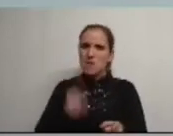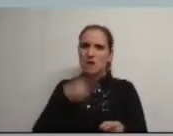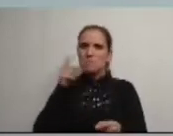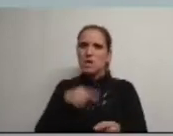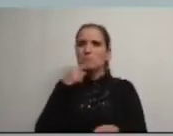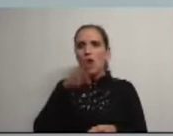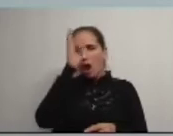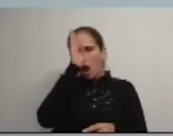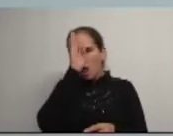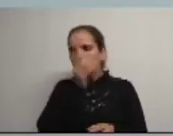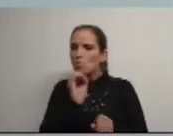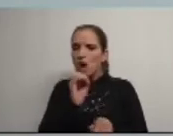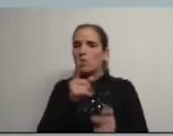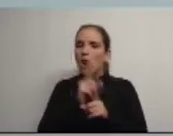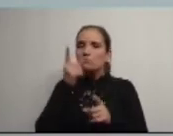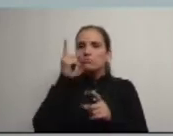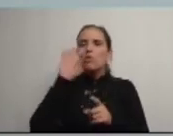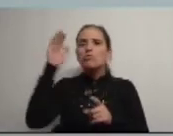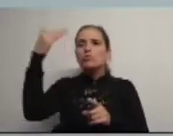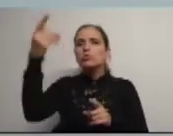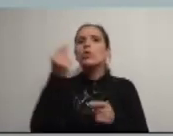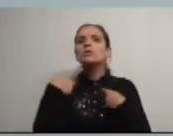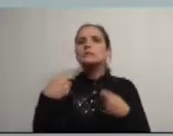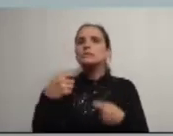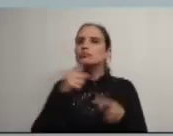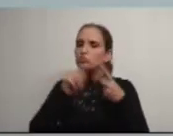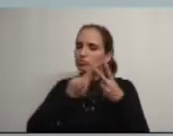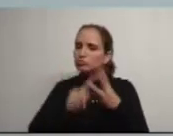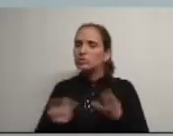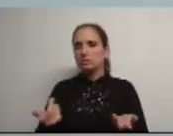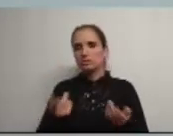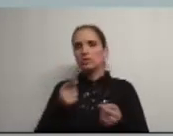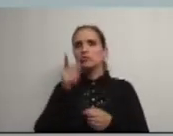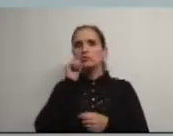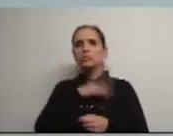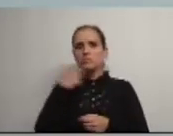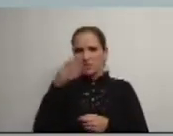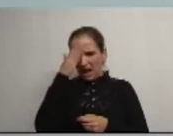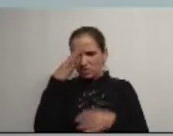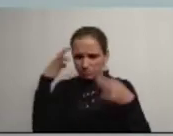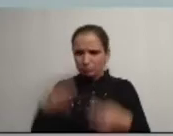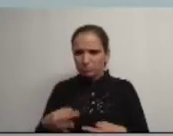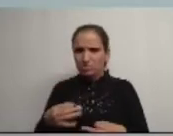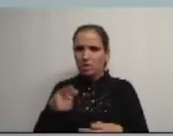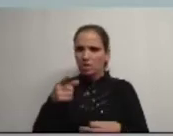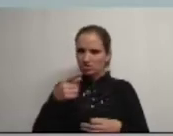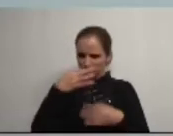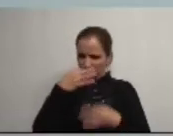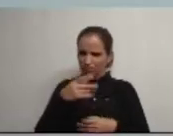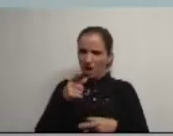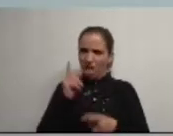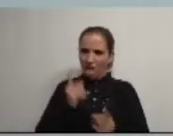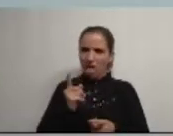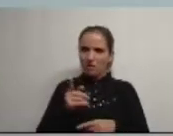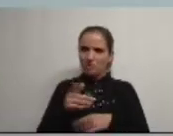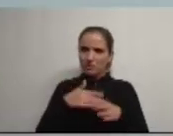não prevenir com uma projeção de custos sob vários cenários Sr. Presidente acha mesmo que é honesto fazer o